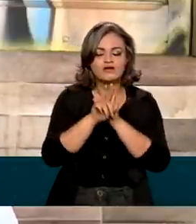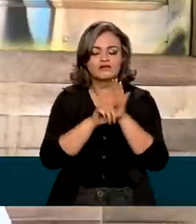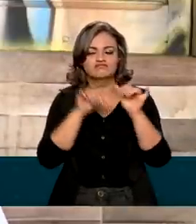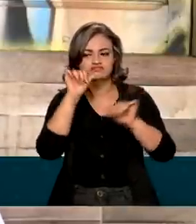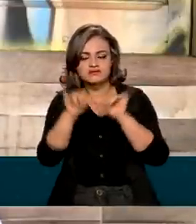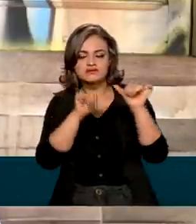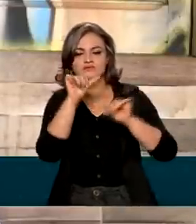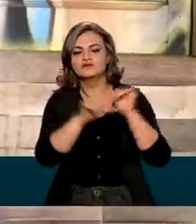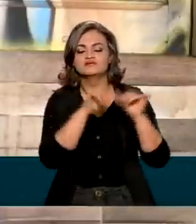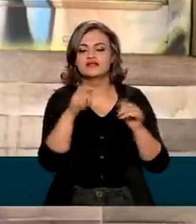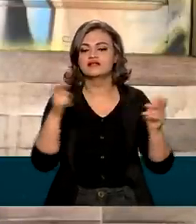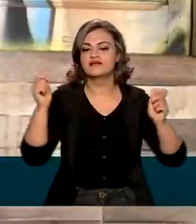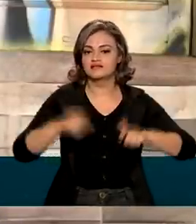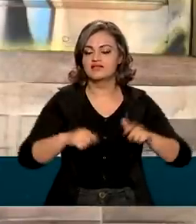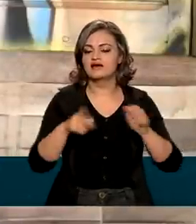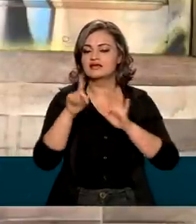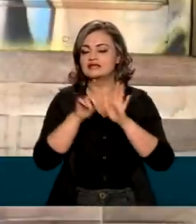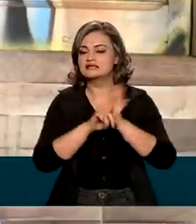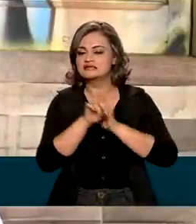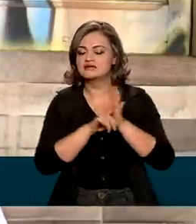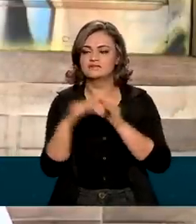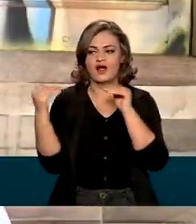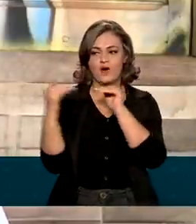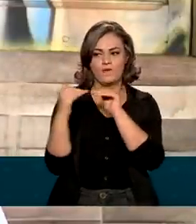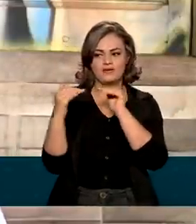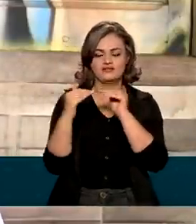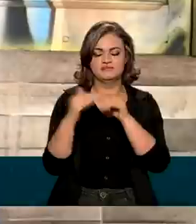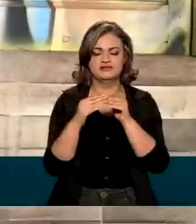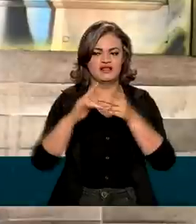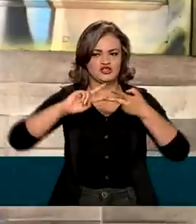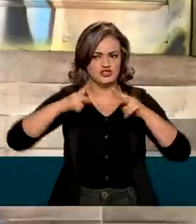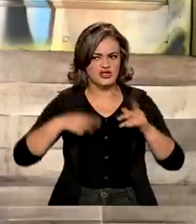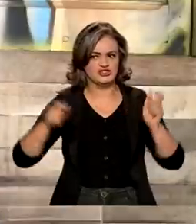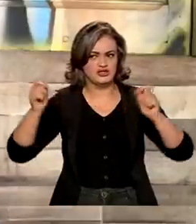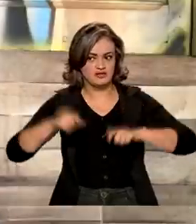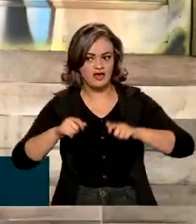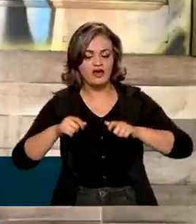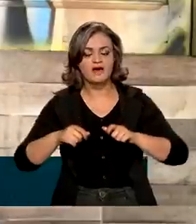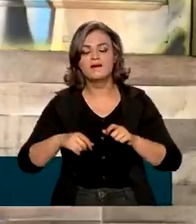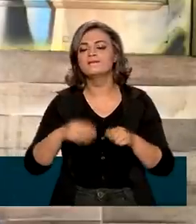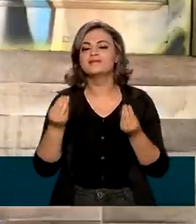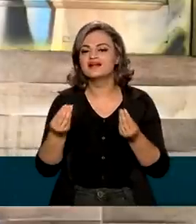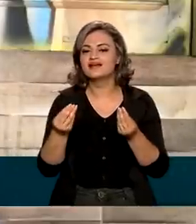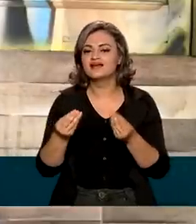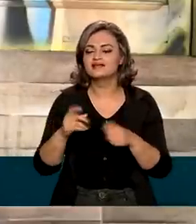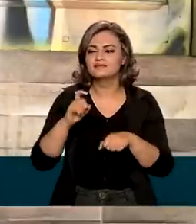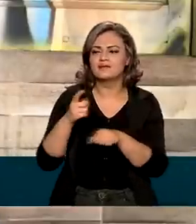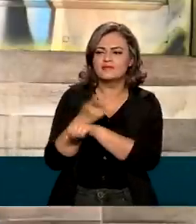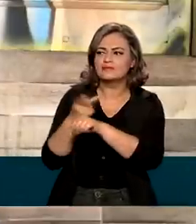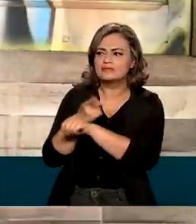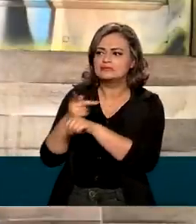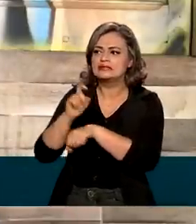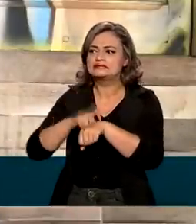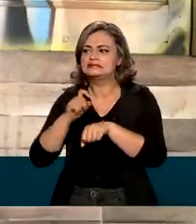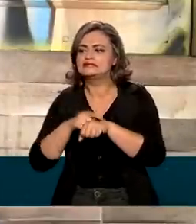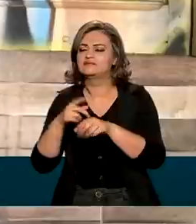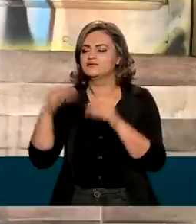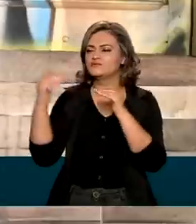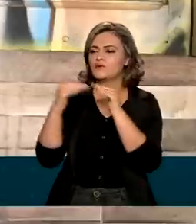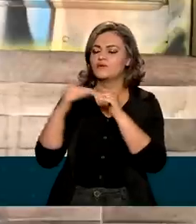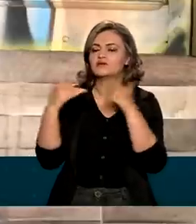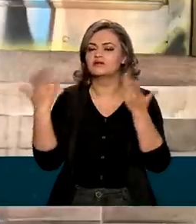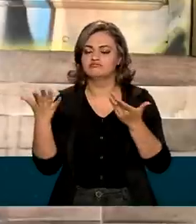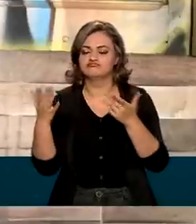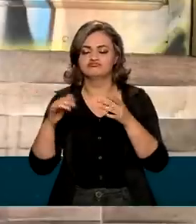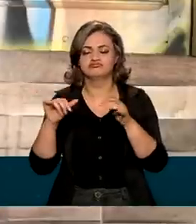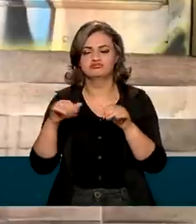tornaram mais eficazes os exames de compatibilidade genética. A ideia é reduzir o tempo de identificação de doadores. Também